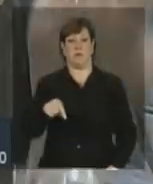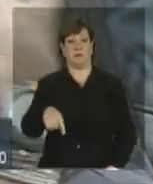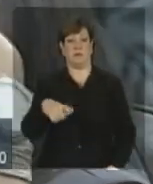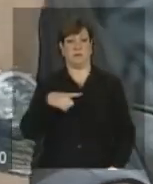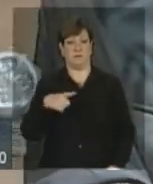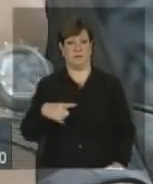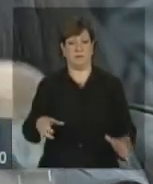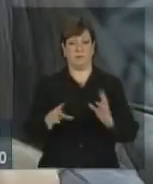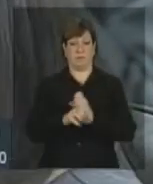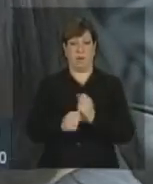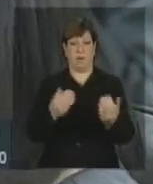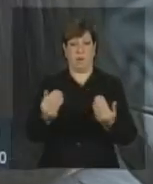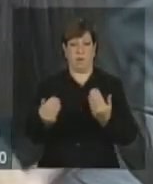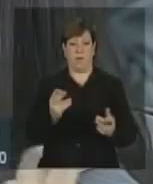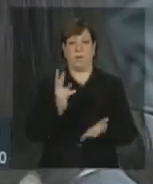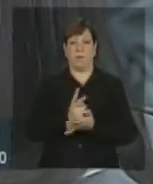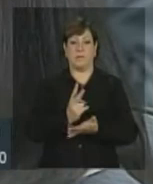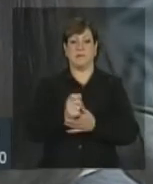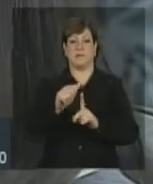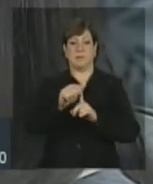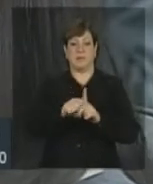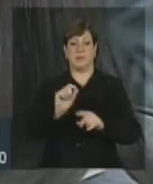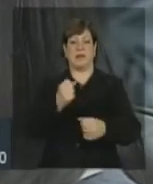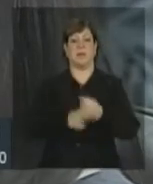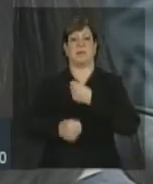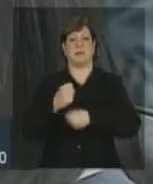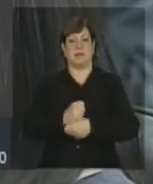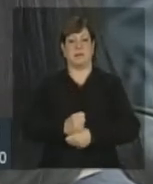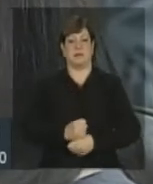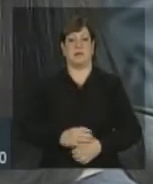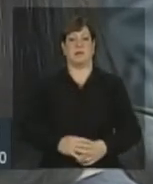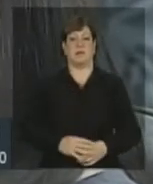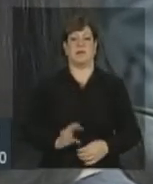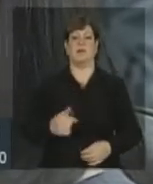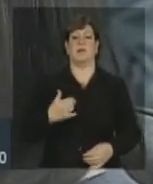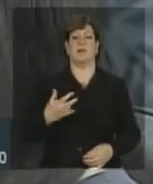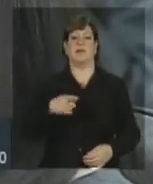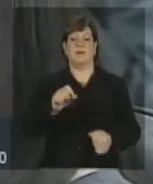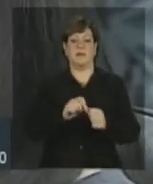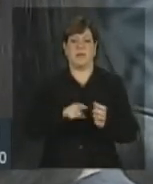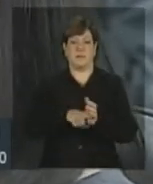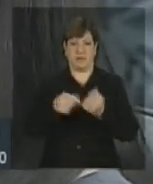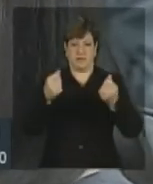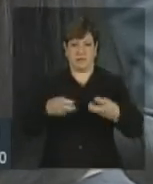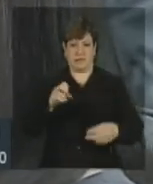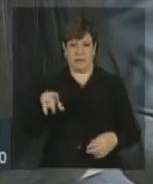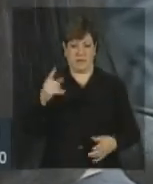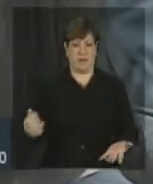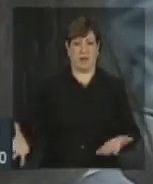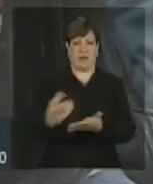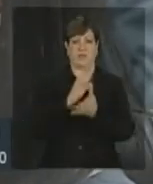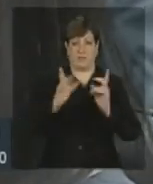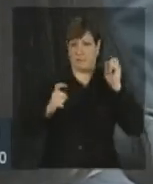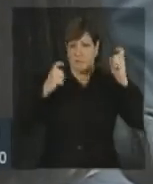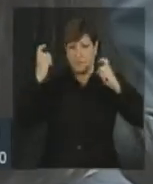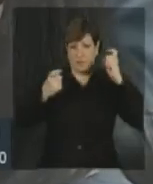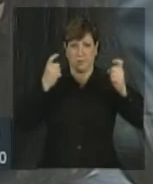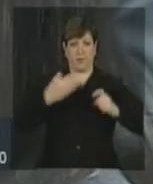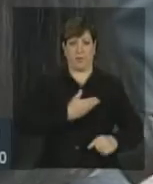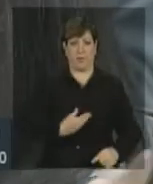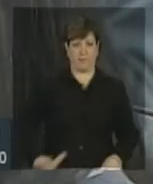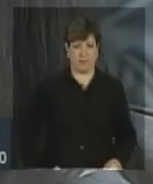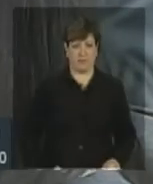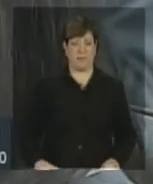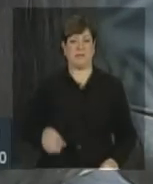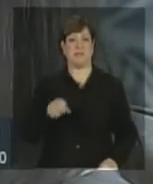comparação com o mesmo mês do ano passado. Eu queria que o fizesse uma avaliação se a arrecadação já preocupa o governo com a desaceleração da